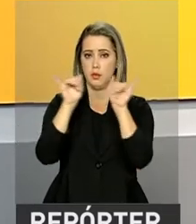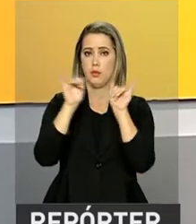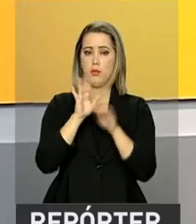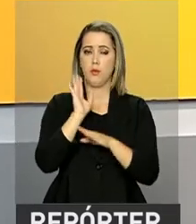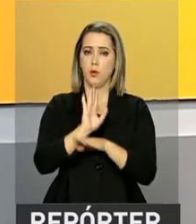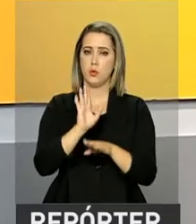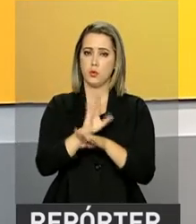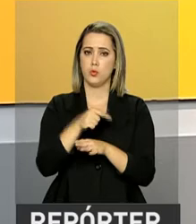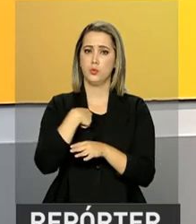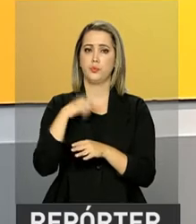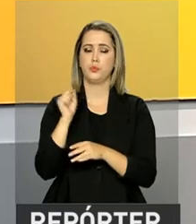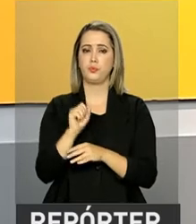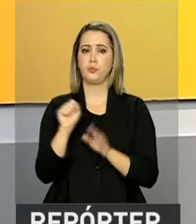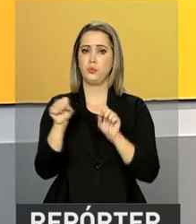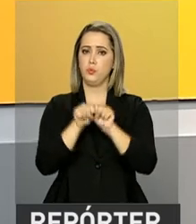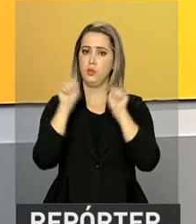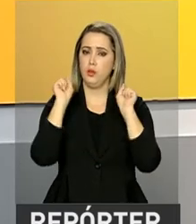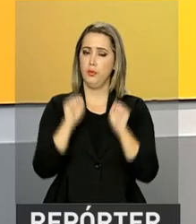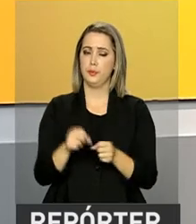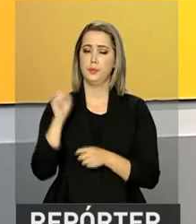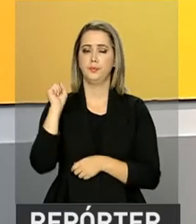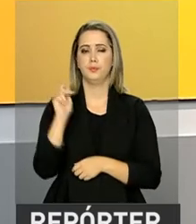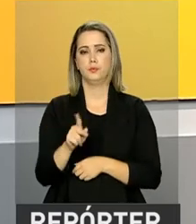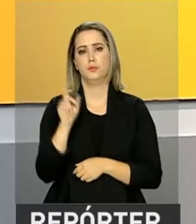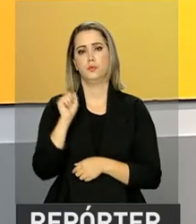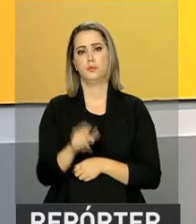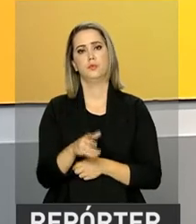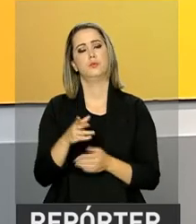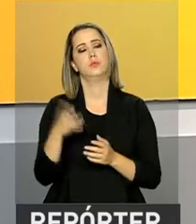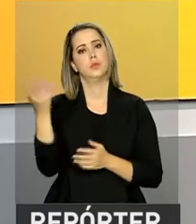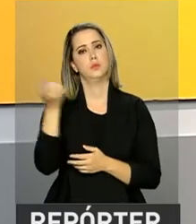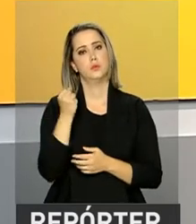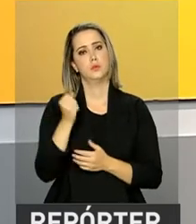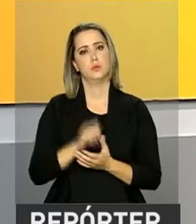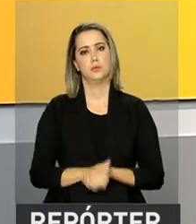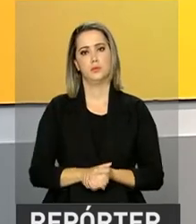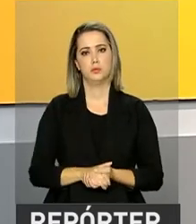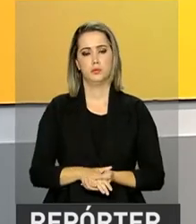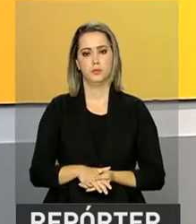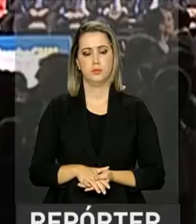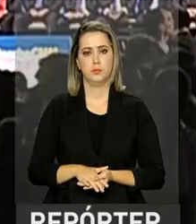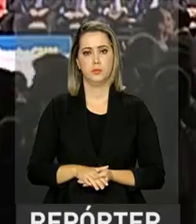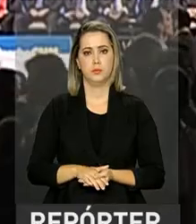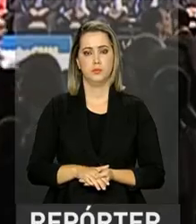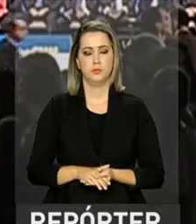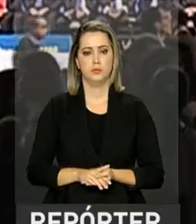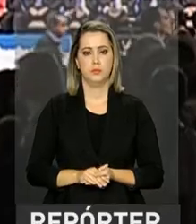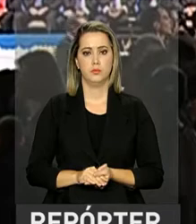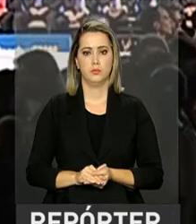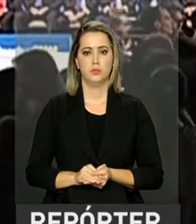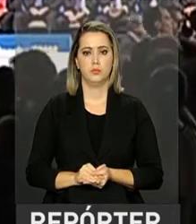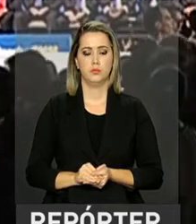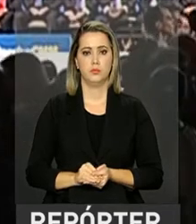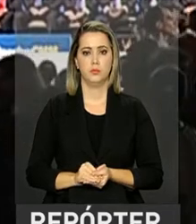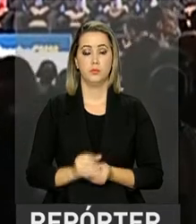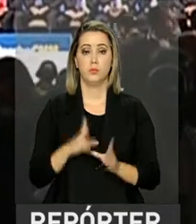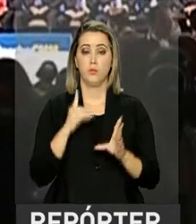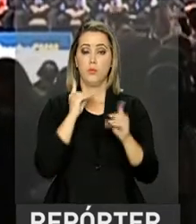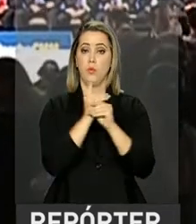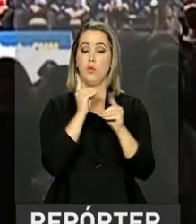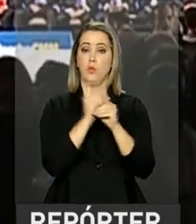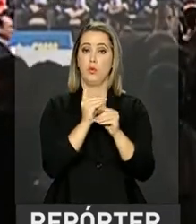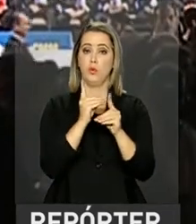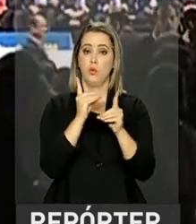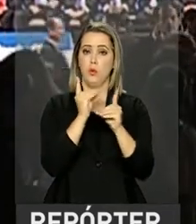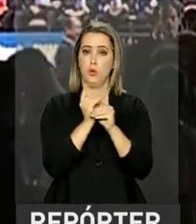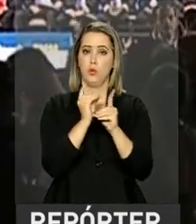apoio à reforma do sistema de aposentadorias e pensões. Do encontro com